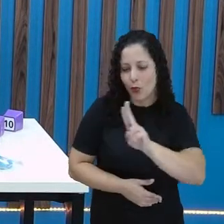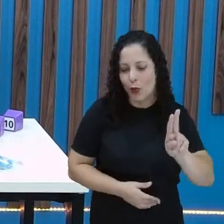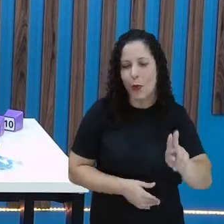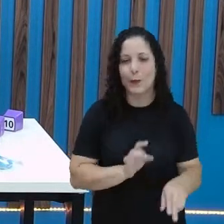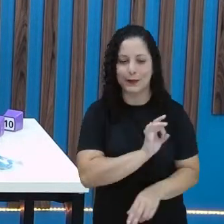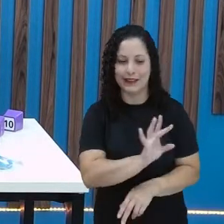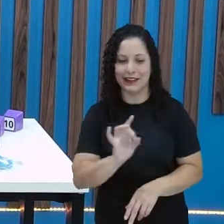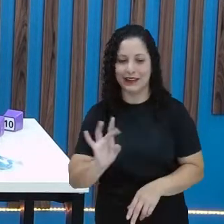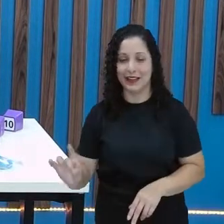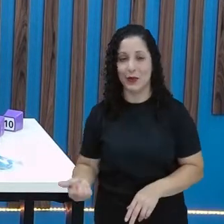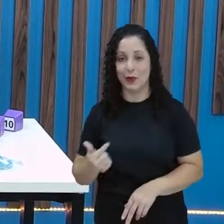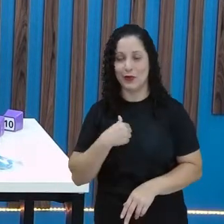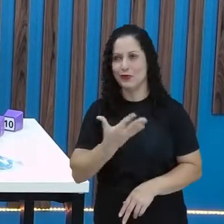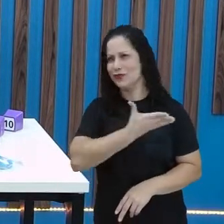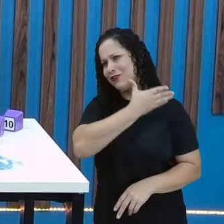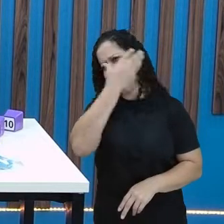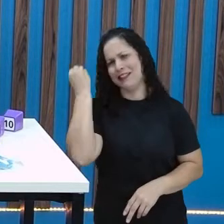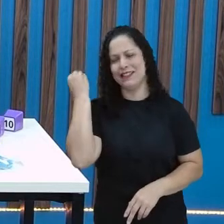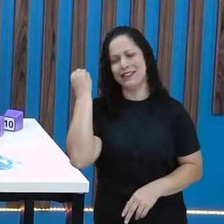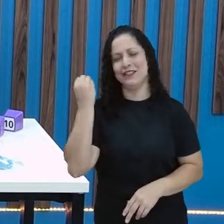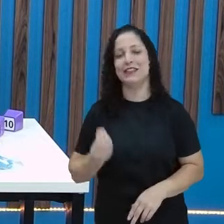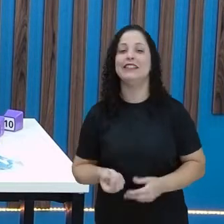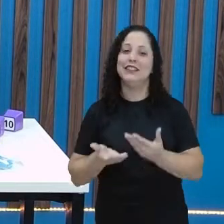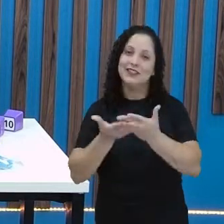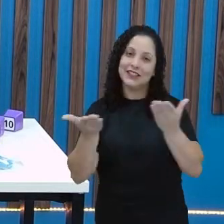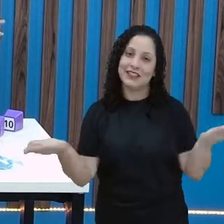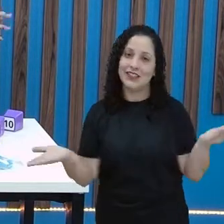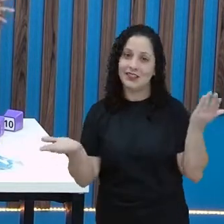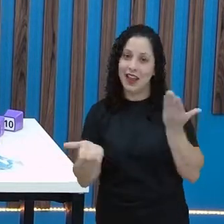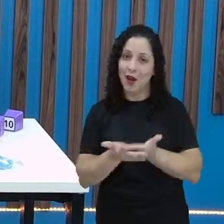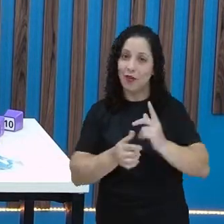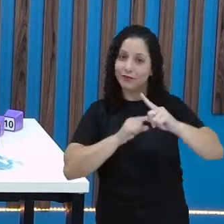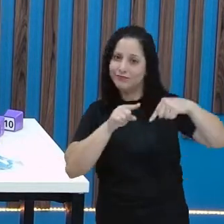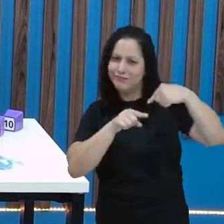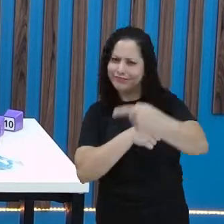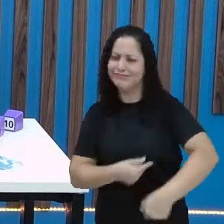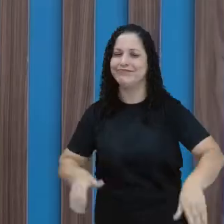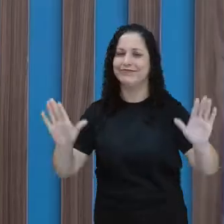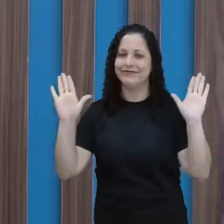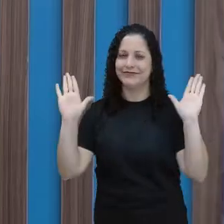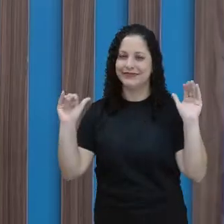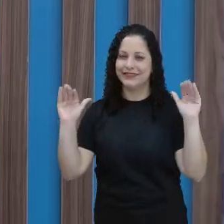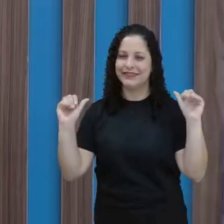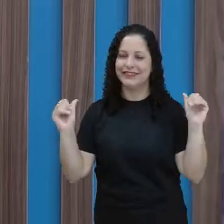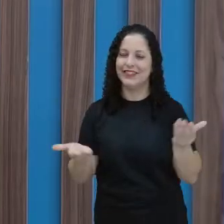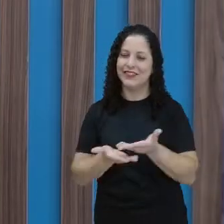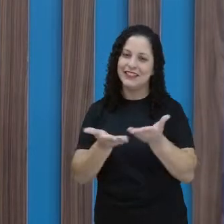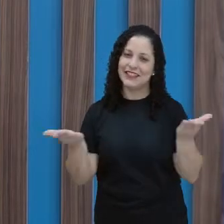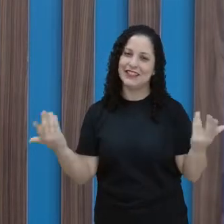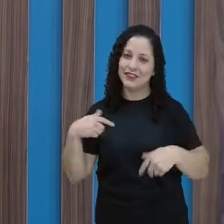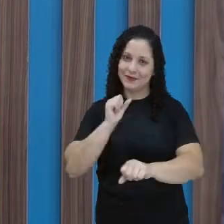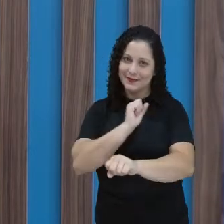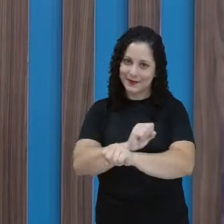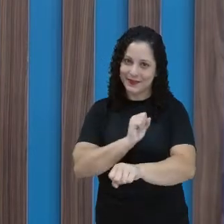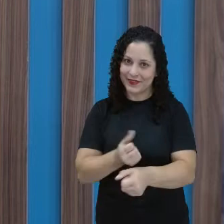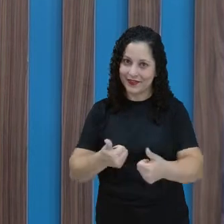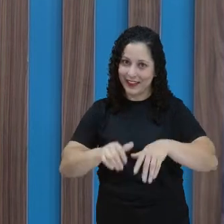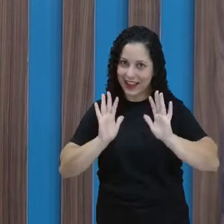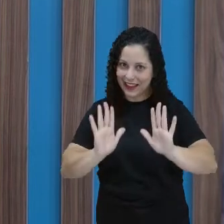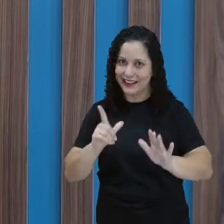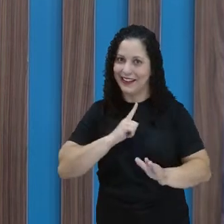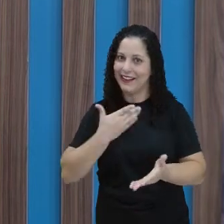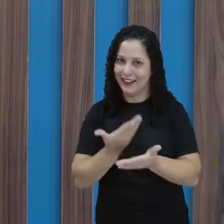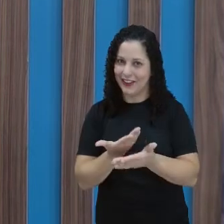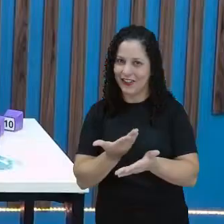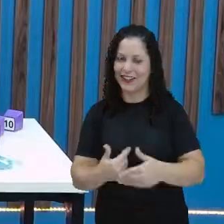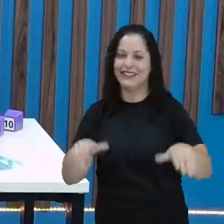eu sou péssima em nomes. E espero vocês na próxima aula. Tchau, crianças. Até a próxima aula. Fica aí que ainda tem aula,